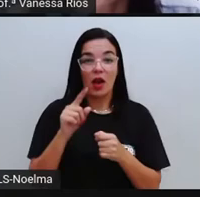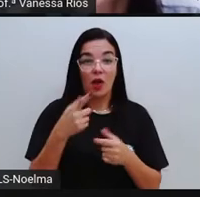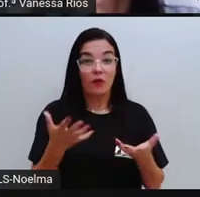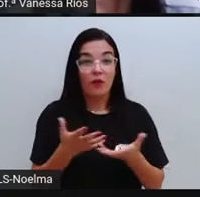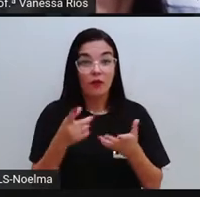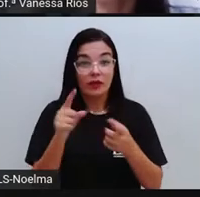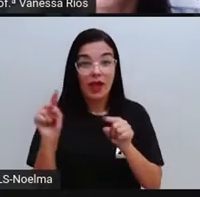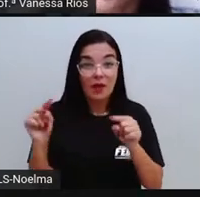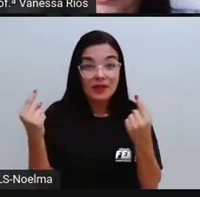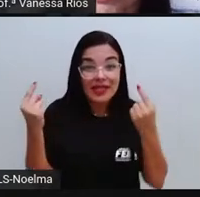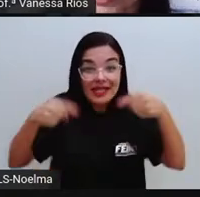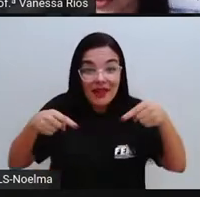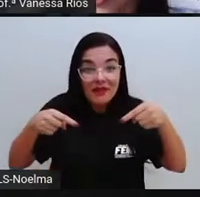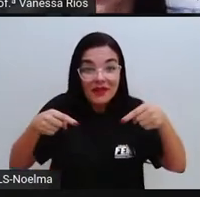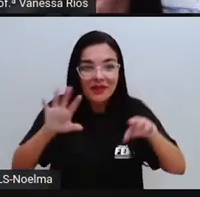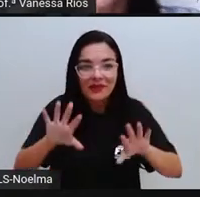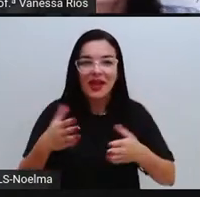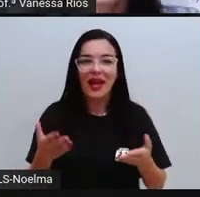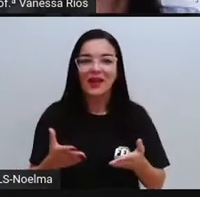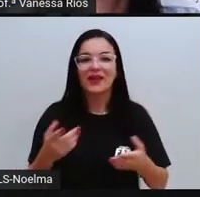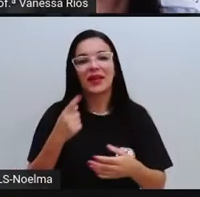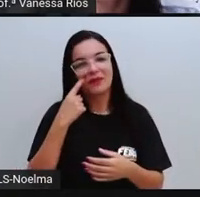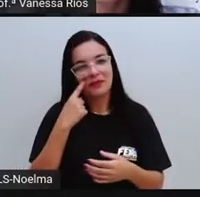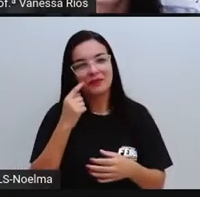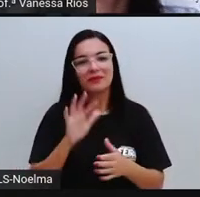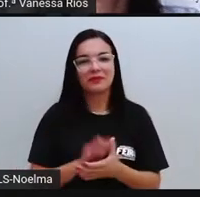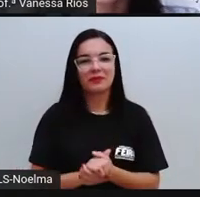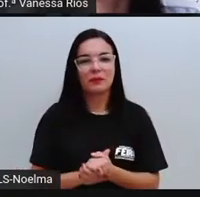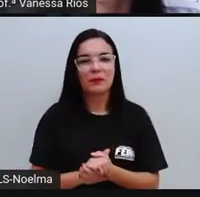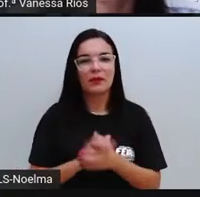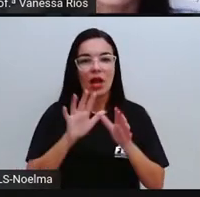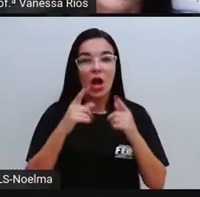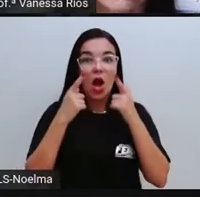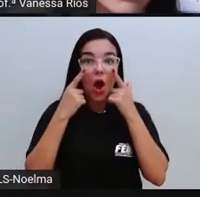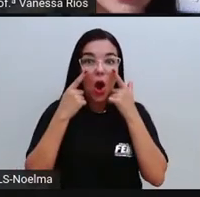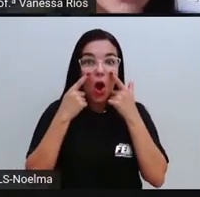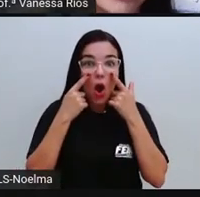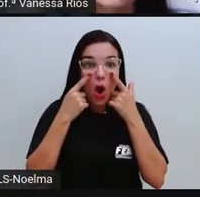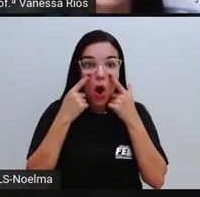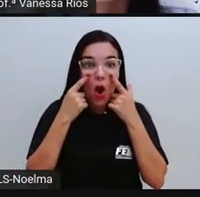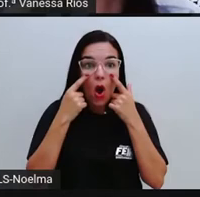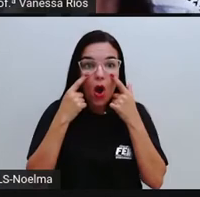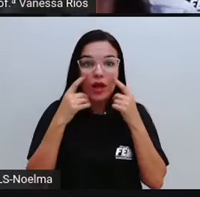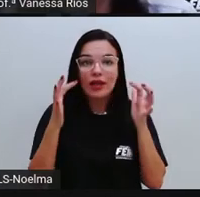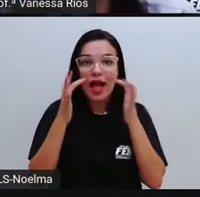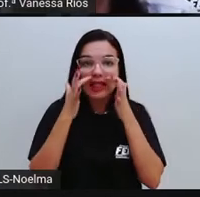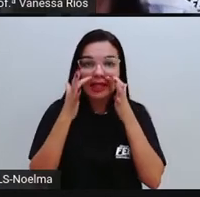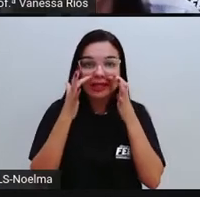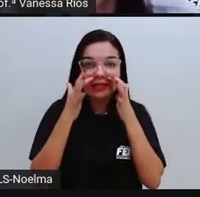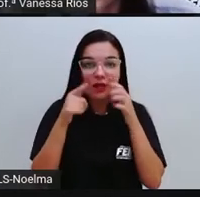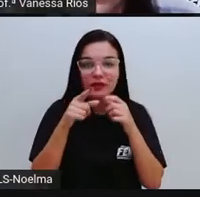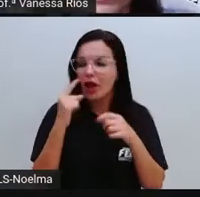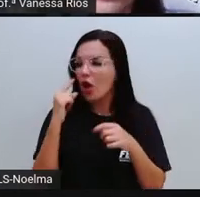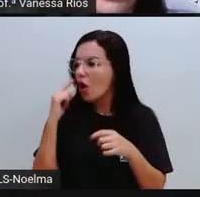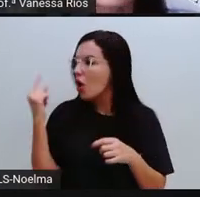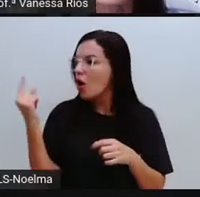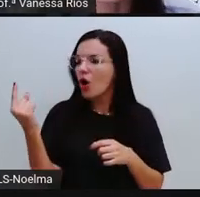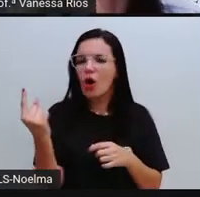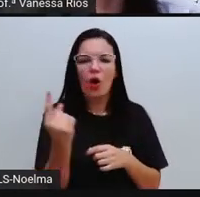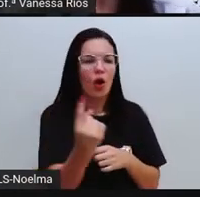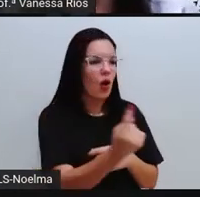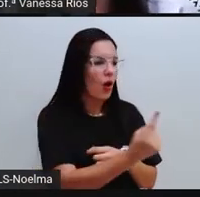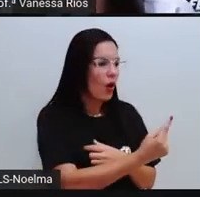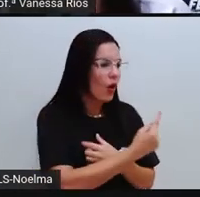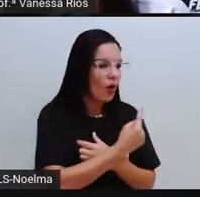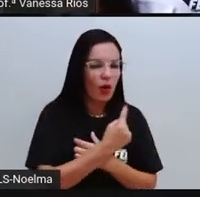propor a vocês um desafio, tá certo? Olhos atentos agora. Comecem aí a dar uma voltinha, né? Em